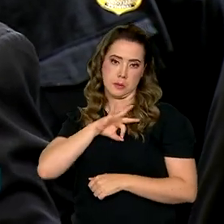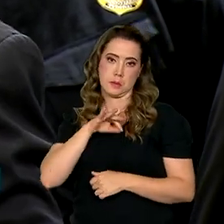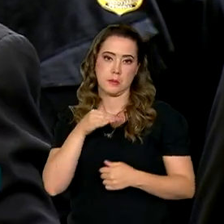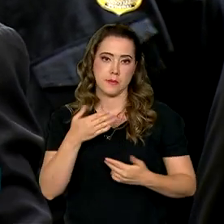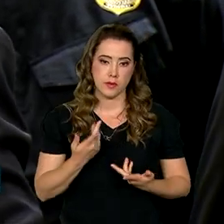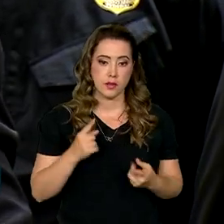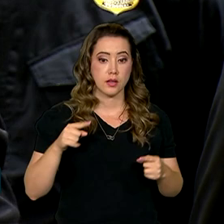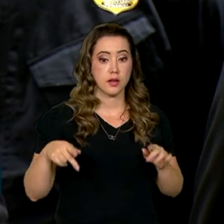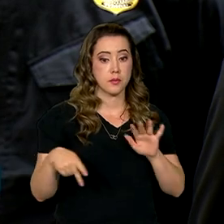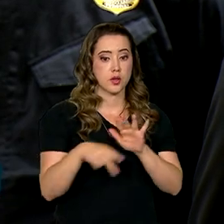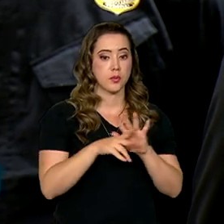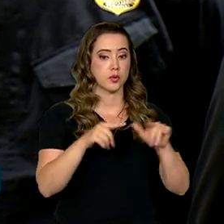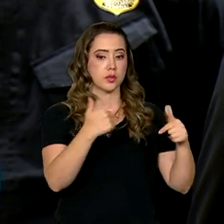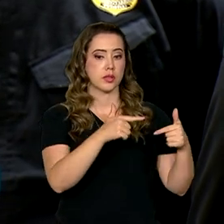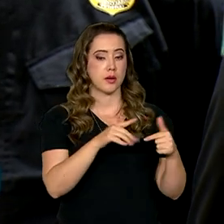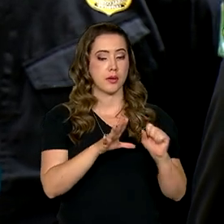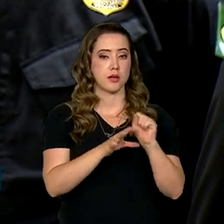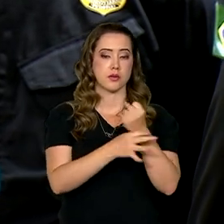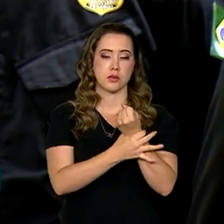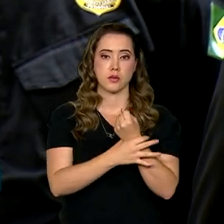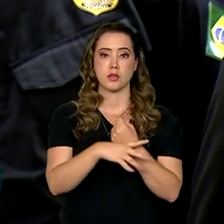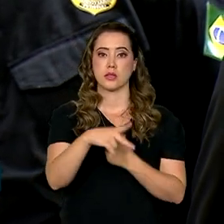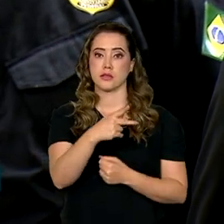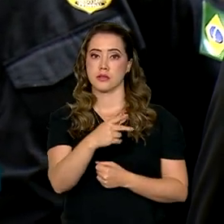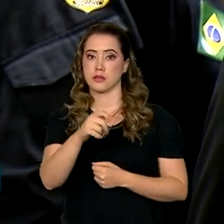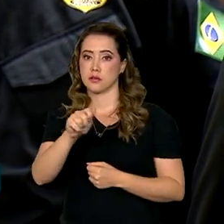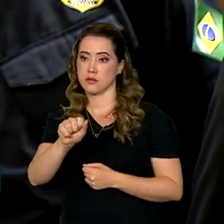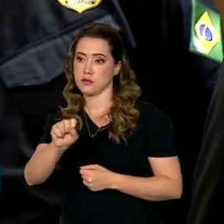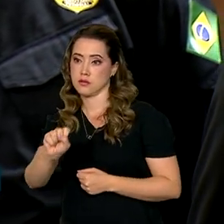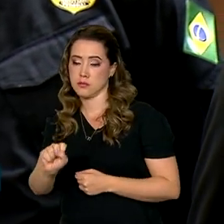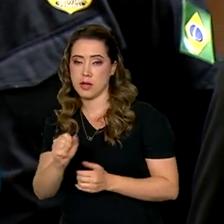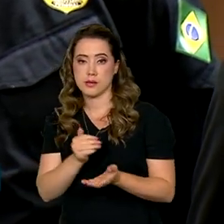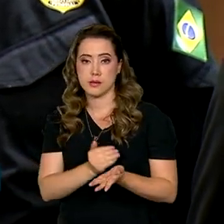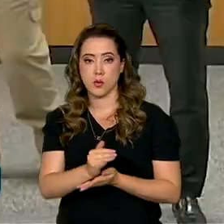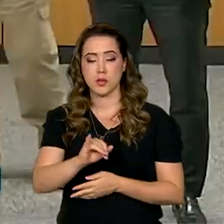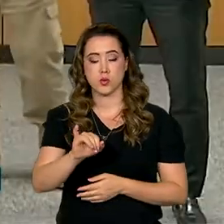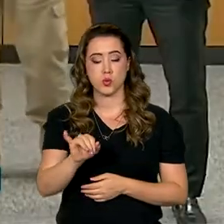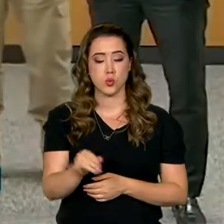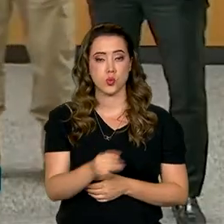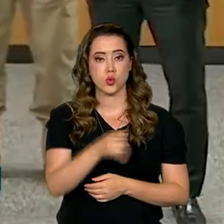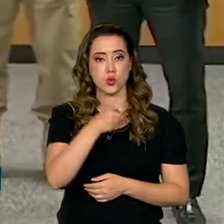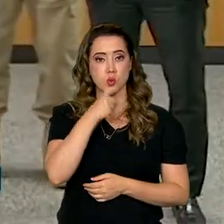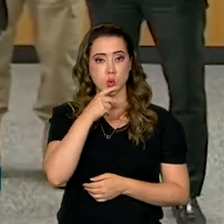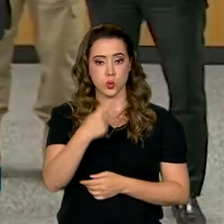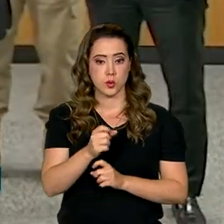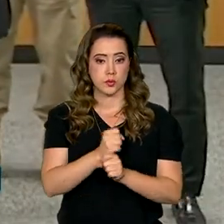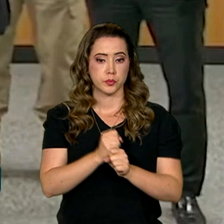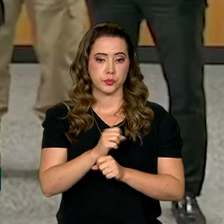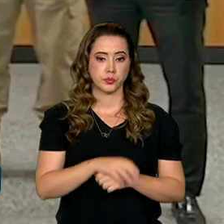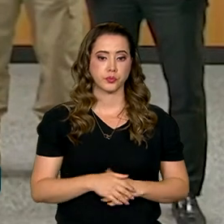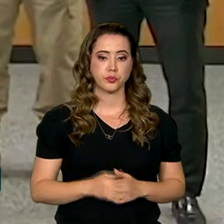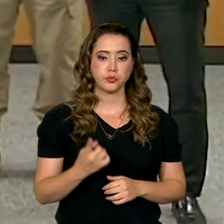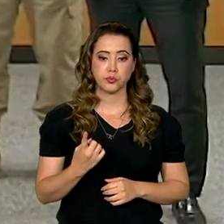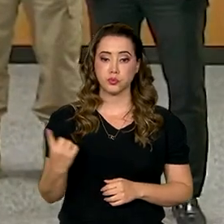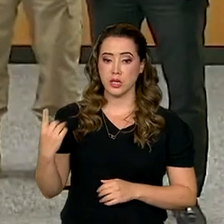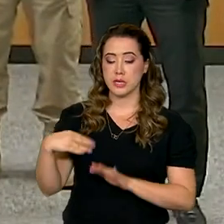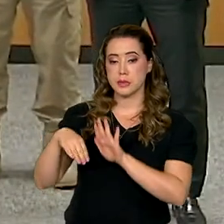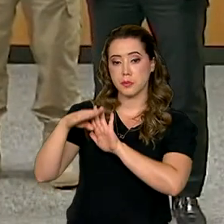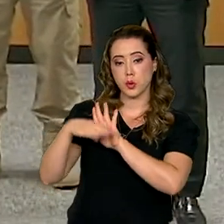de Ação na Segurança, o PAS, lançado em julho deste ano. O Enfoque é um programa de